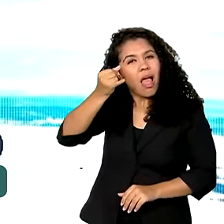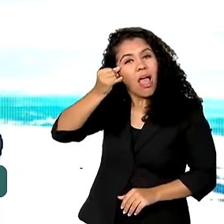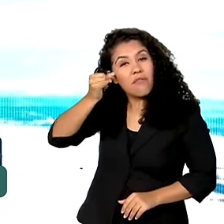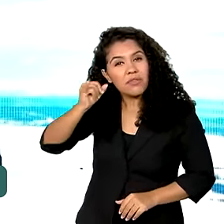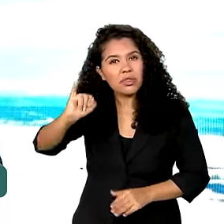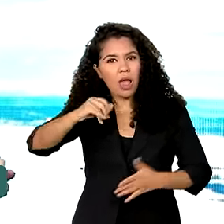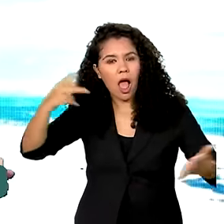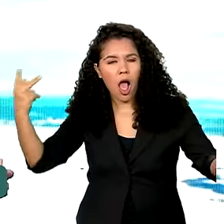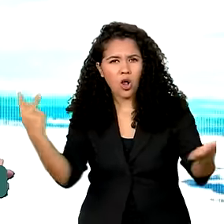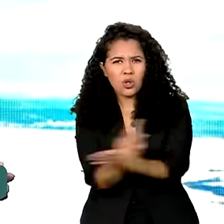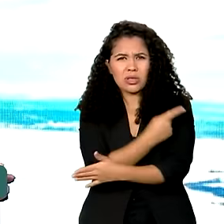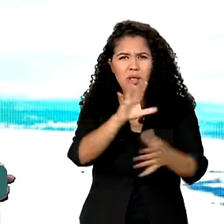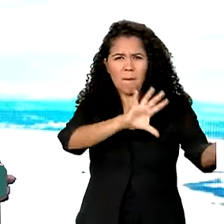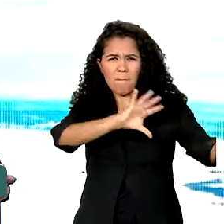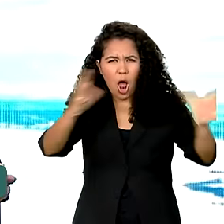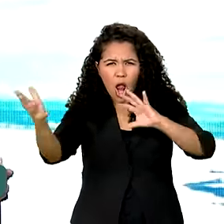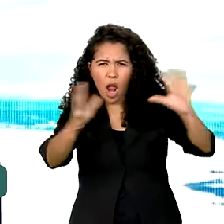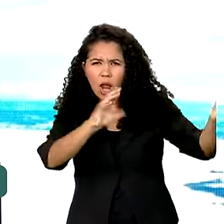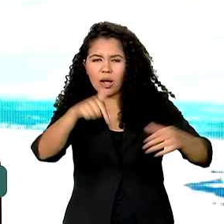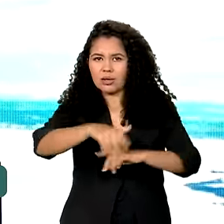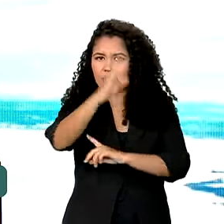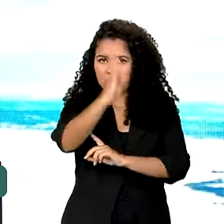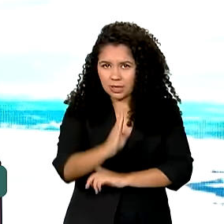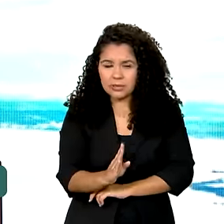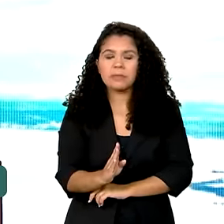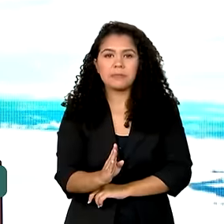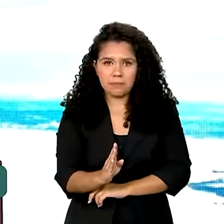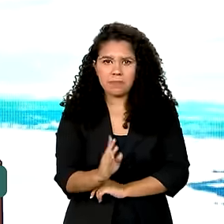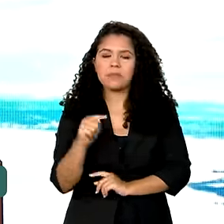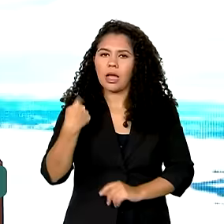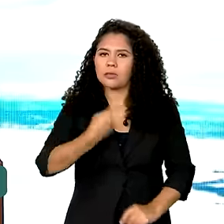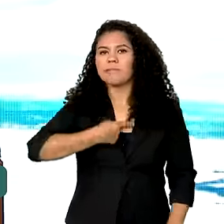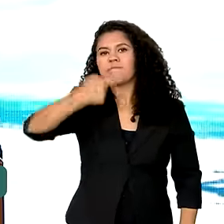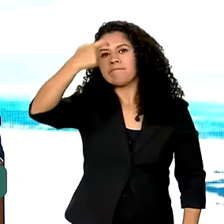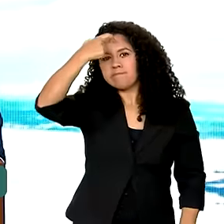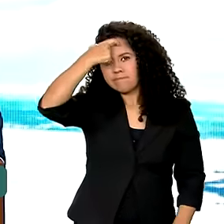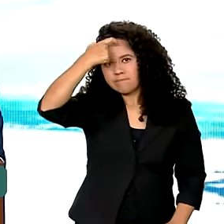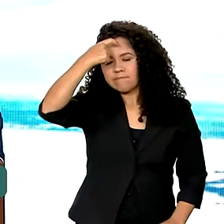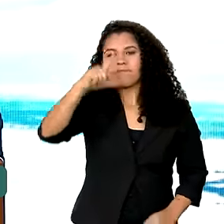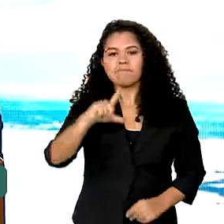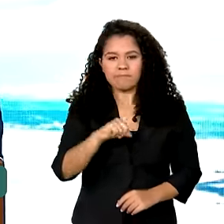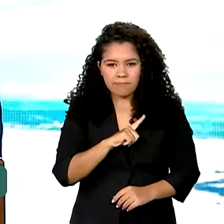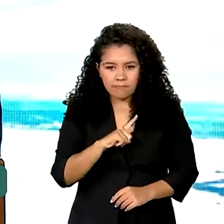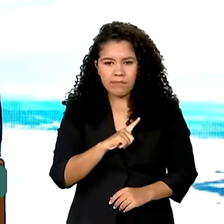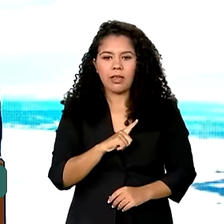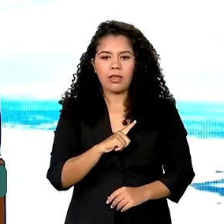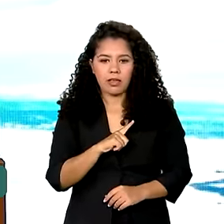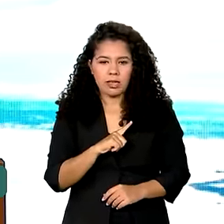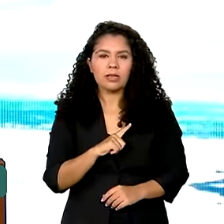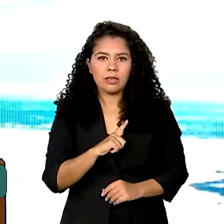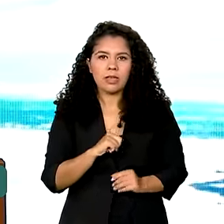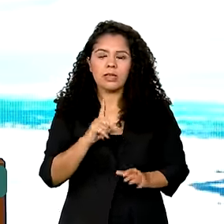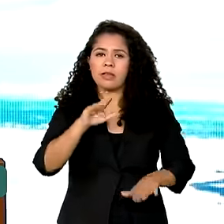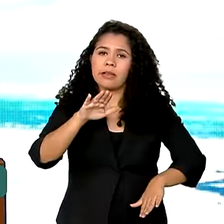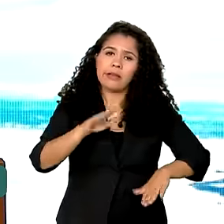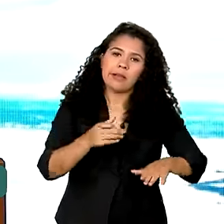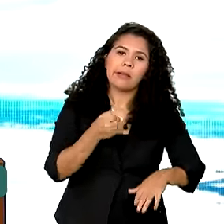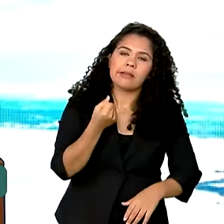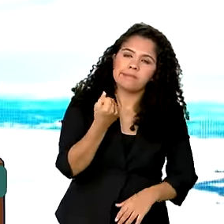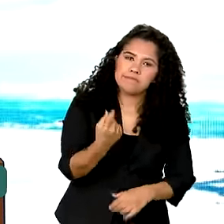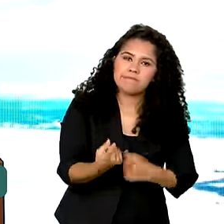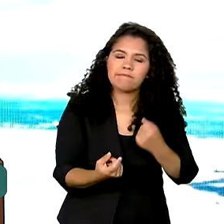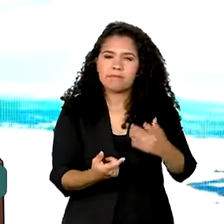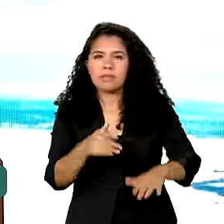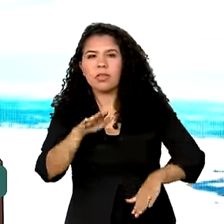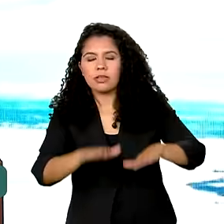coisas aconteçam nesse país. Nós temos consciência de que, muitas vezes, em